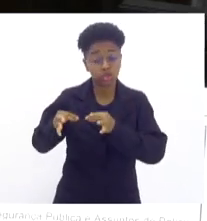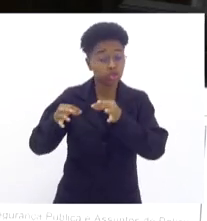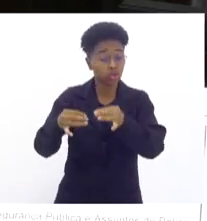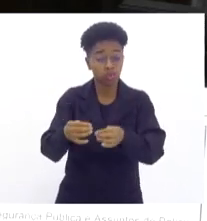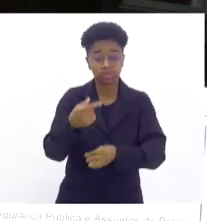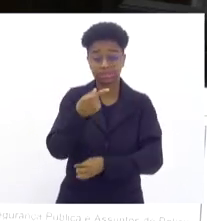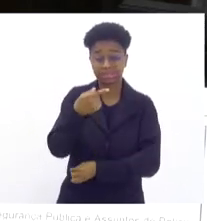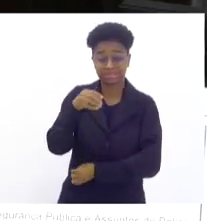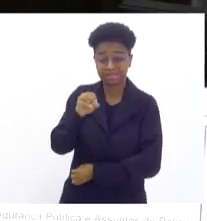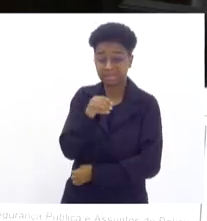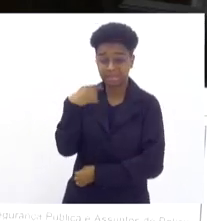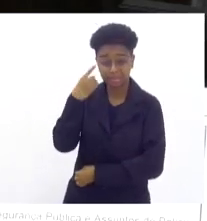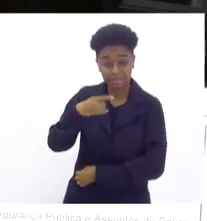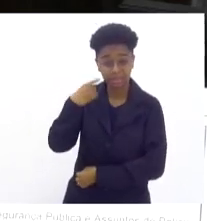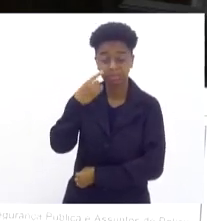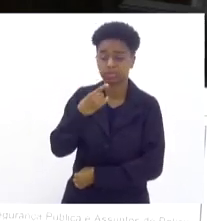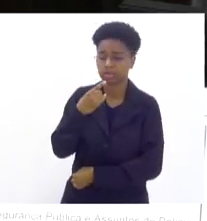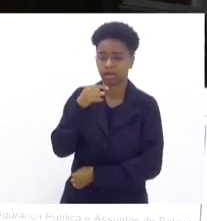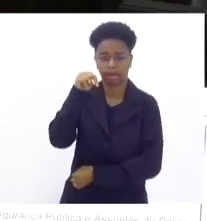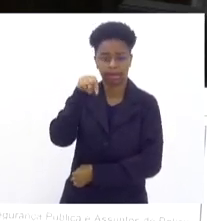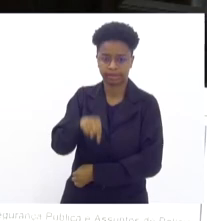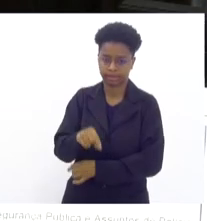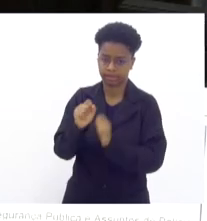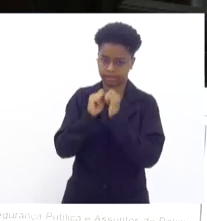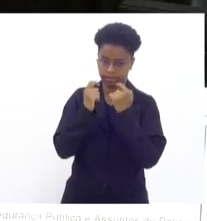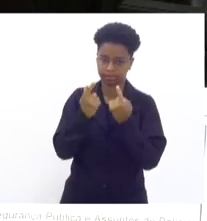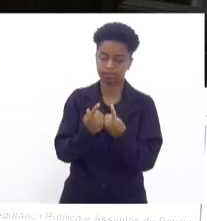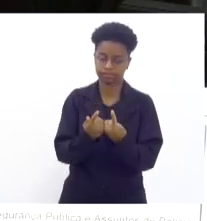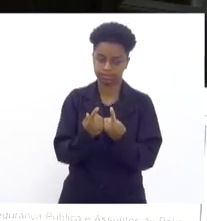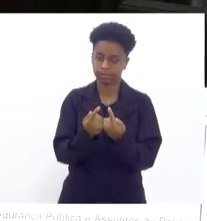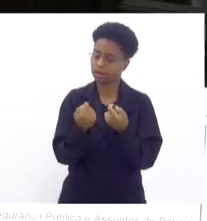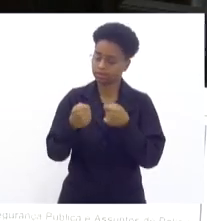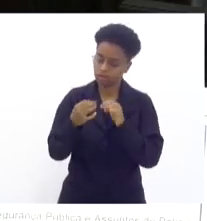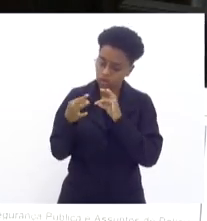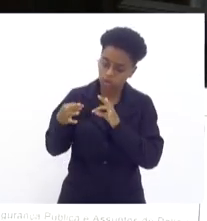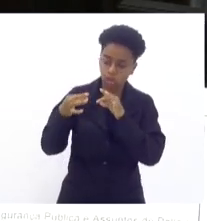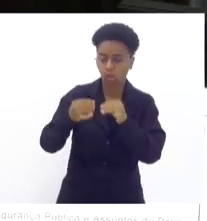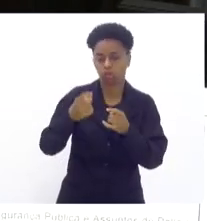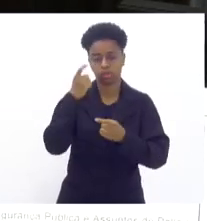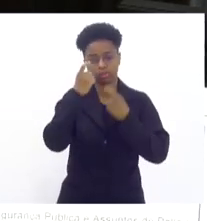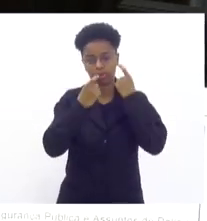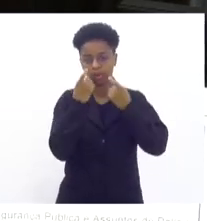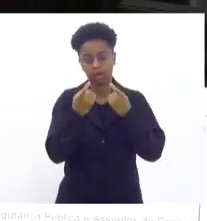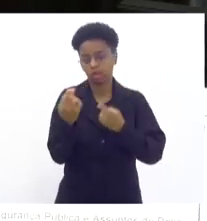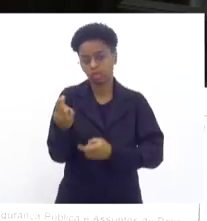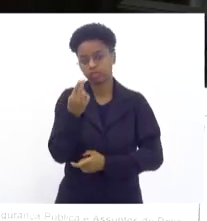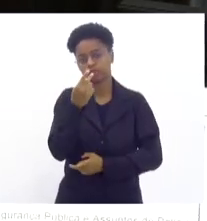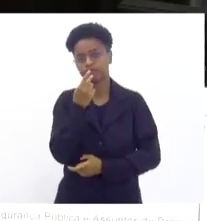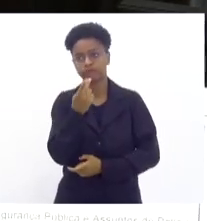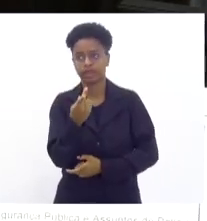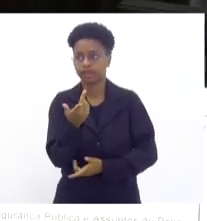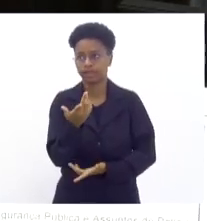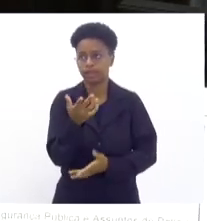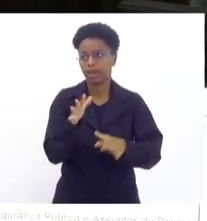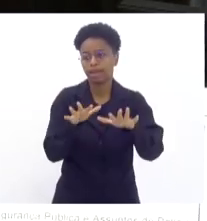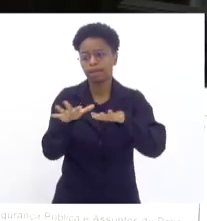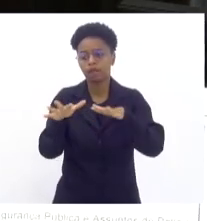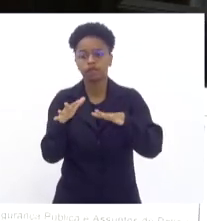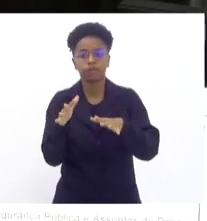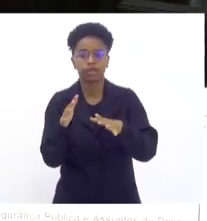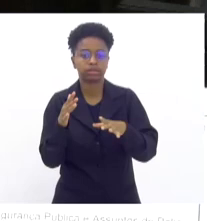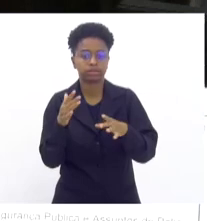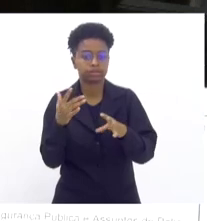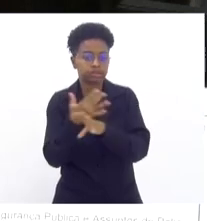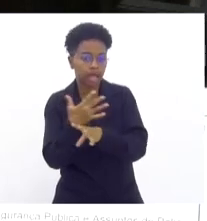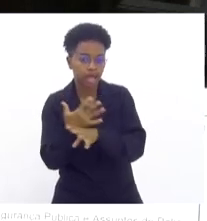70 deputados e deputadas que integram essa casa. não dá para falar de mobilidade urbana, não